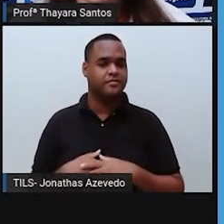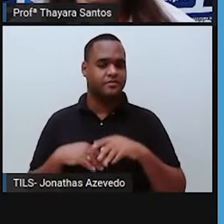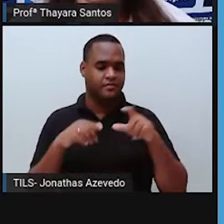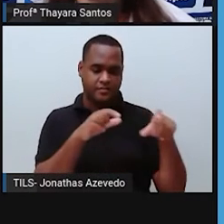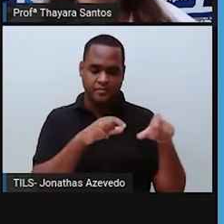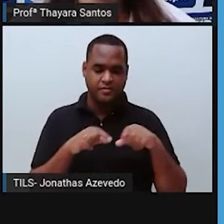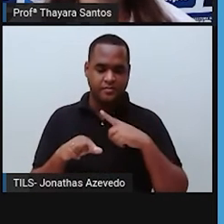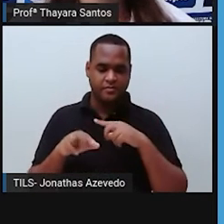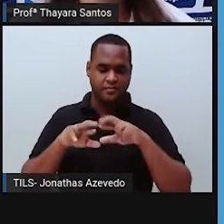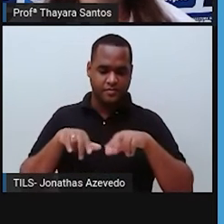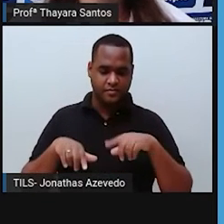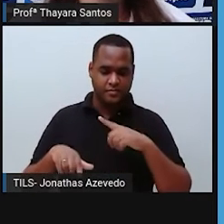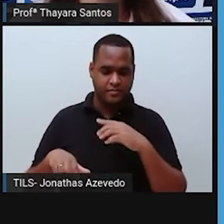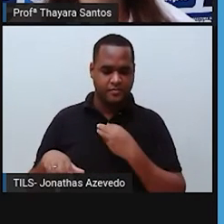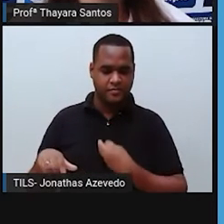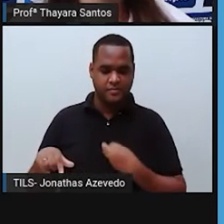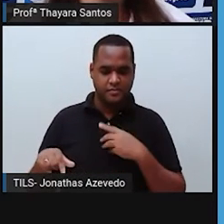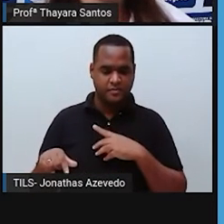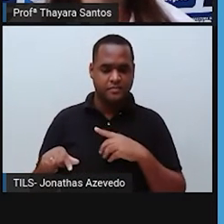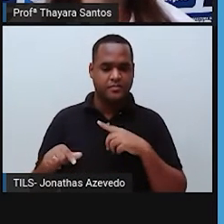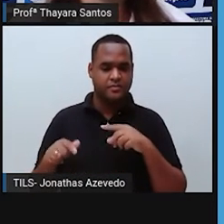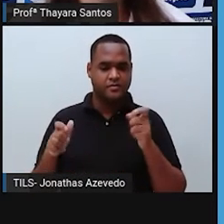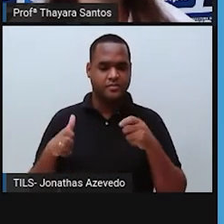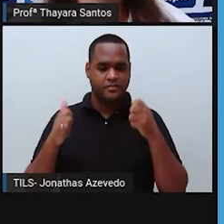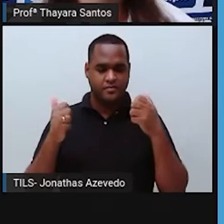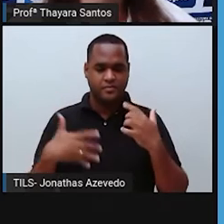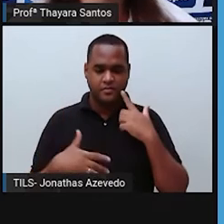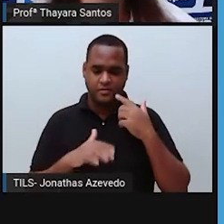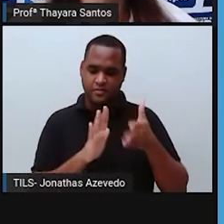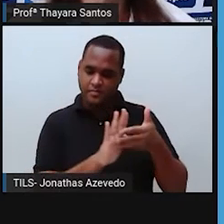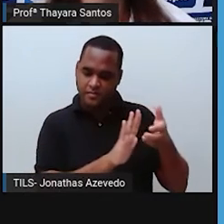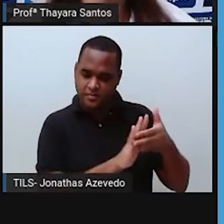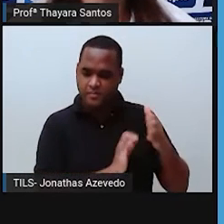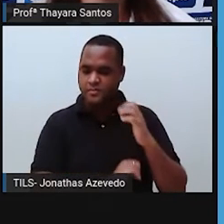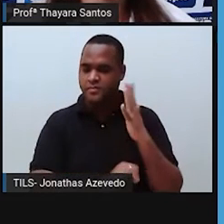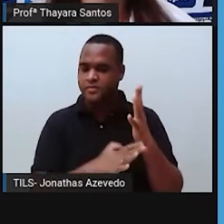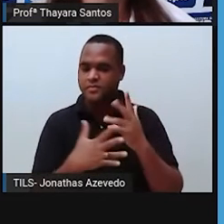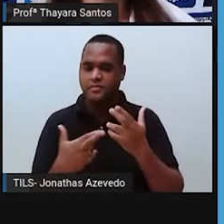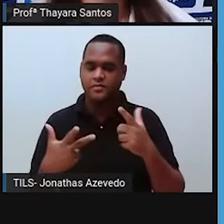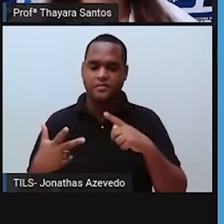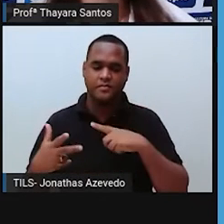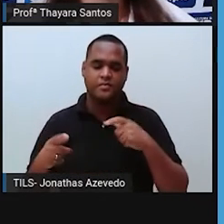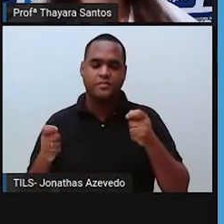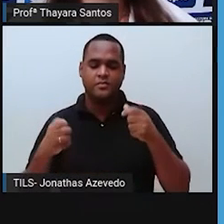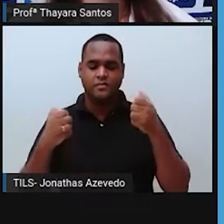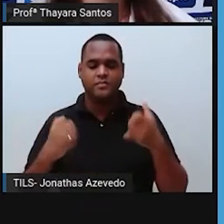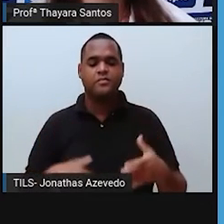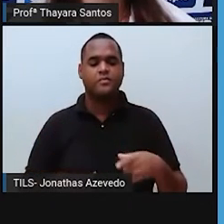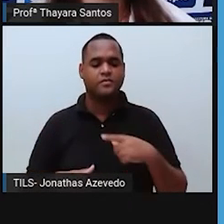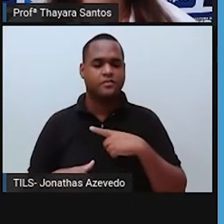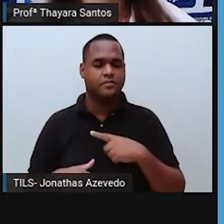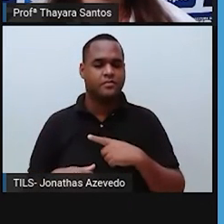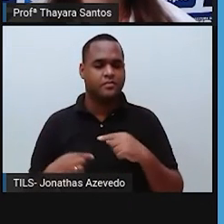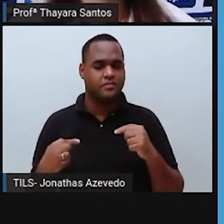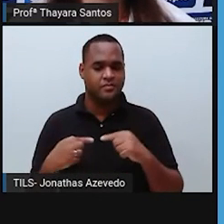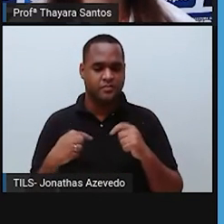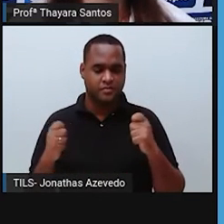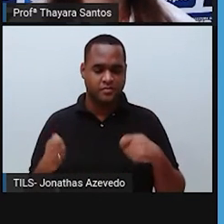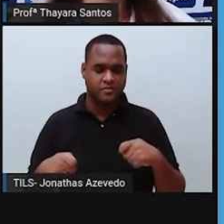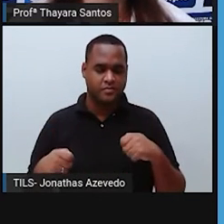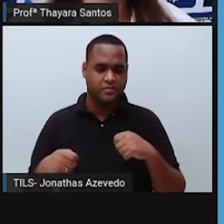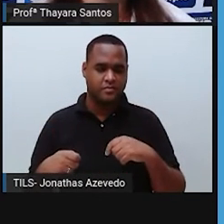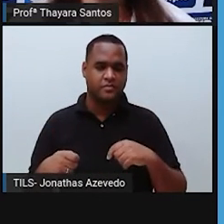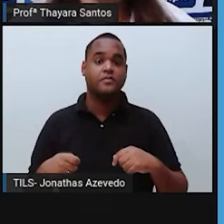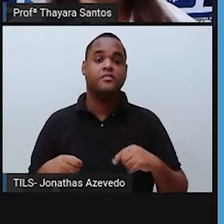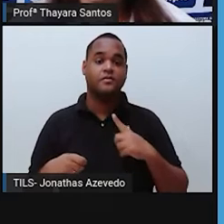em extinção e se elas estão sendo retiradas da natureza dessa forma, daqui a pouco a gente não vai ter mais esses seres vivos lá, sendo